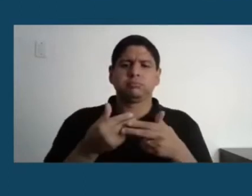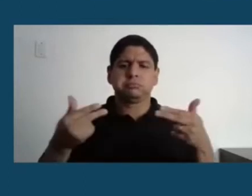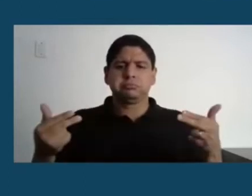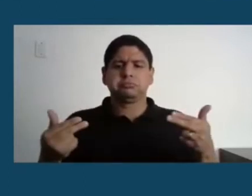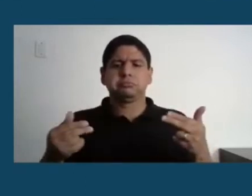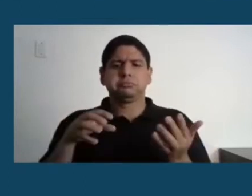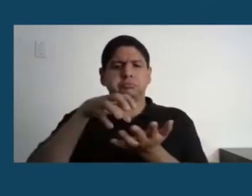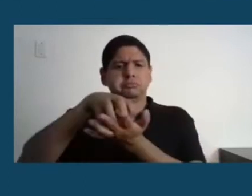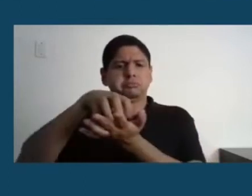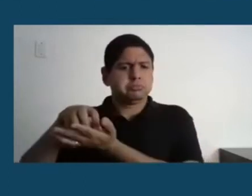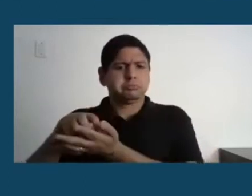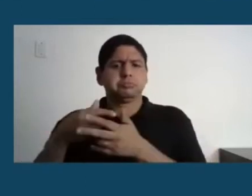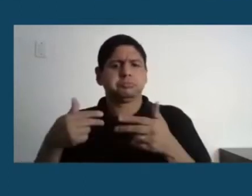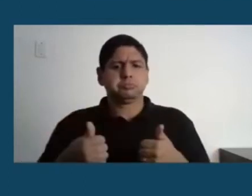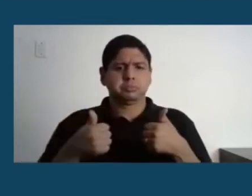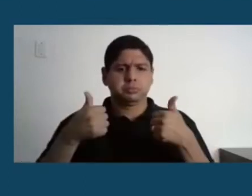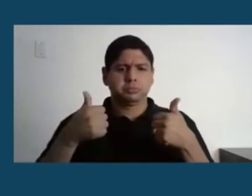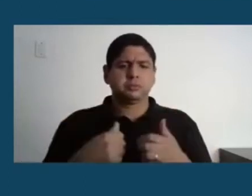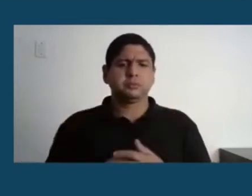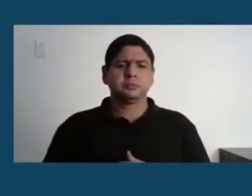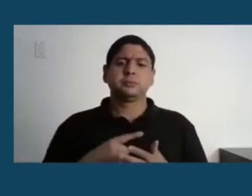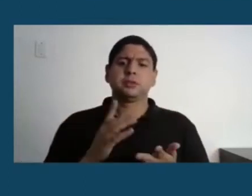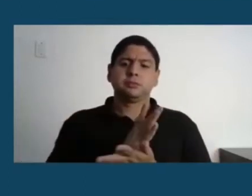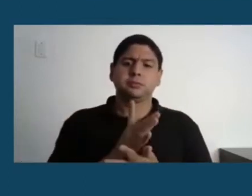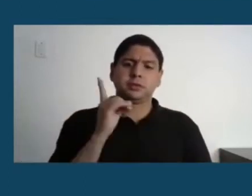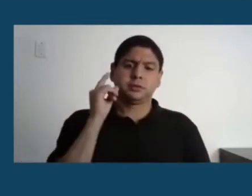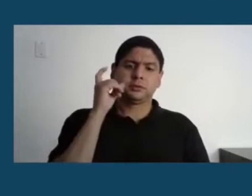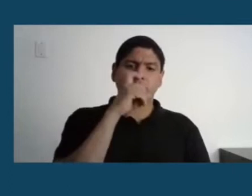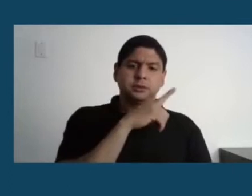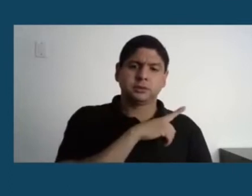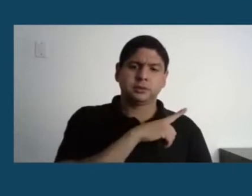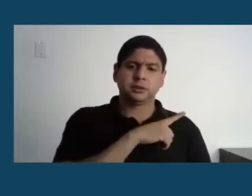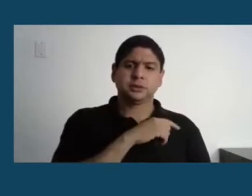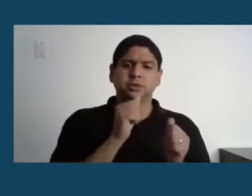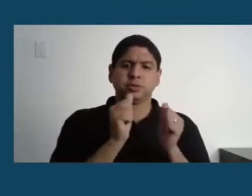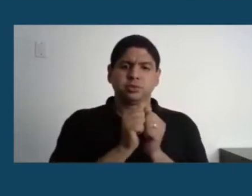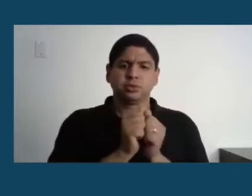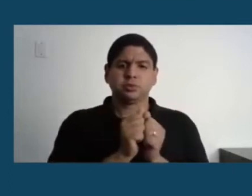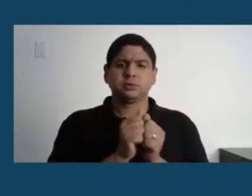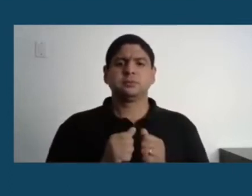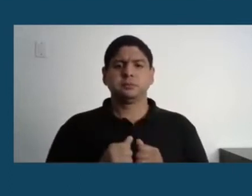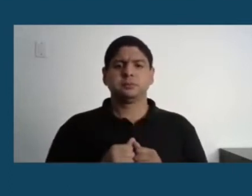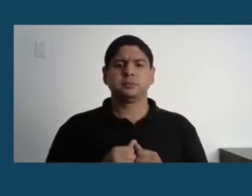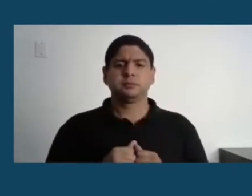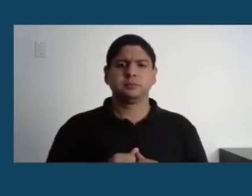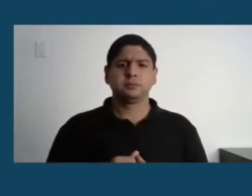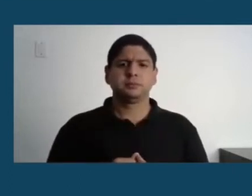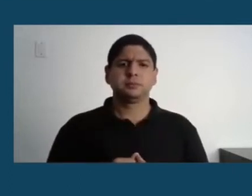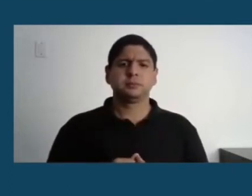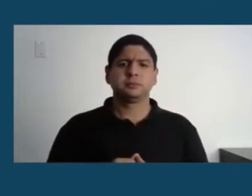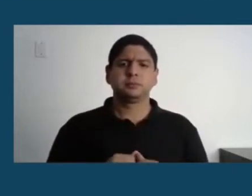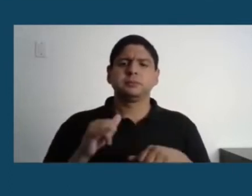maneira muito difícil, como todas as instituições públicas do nosso país, e a criação do parque tecnológico há cerca de